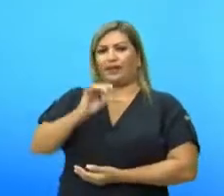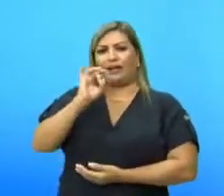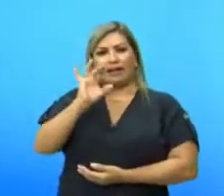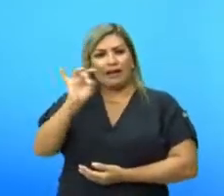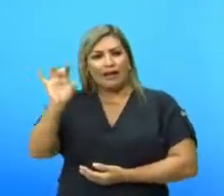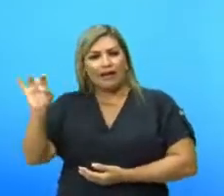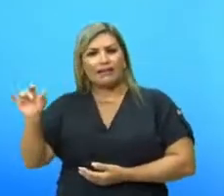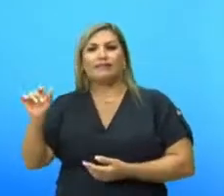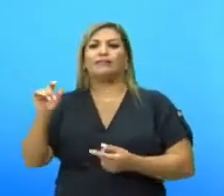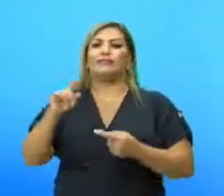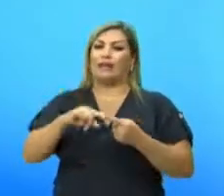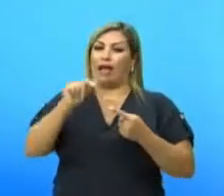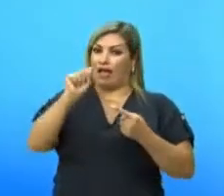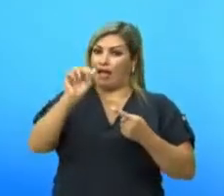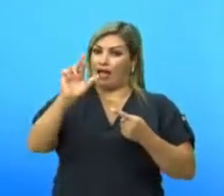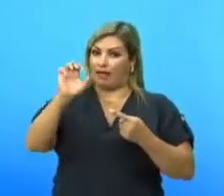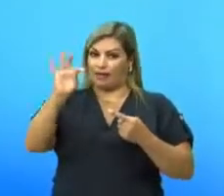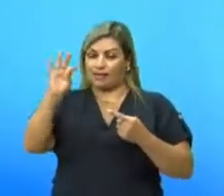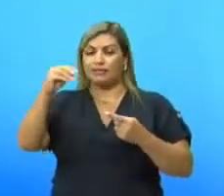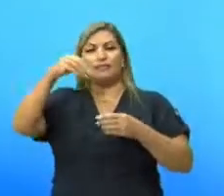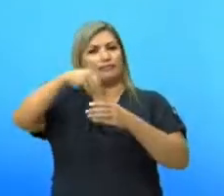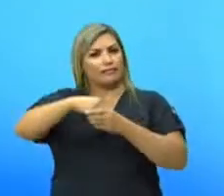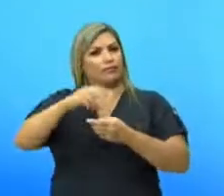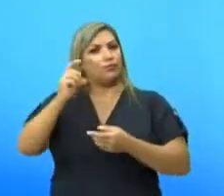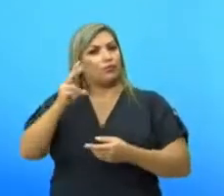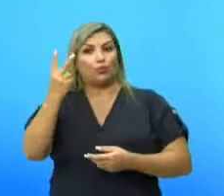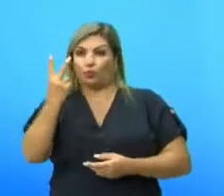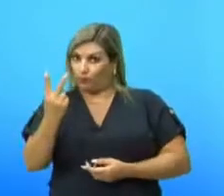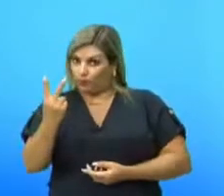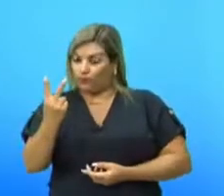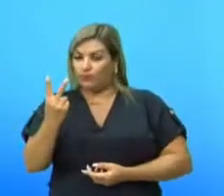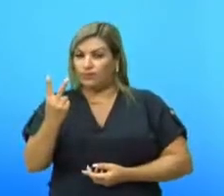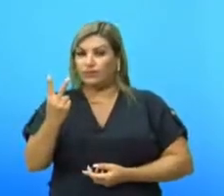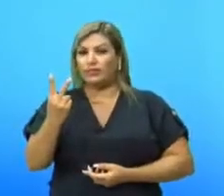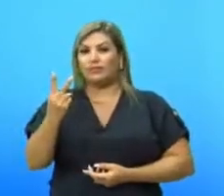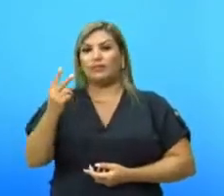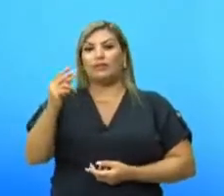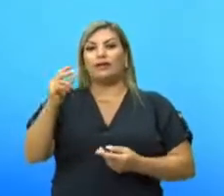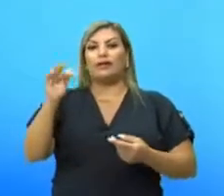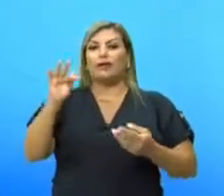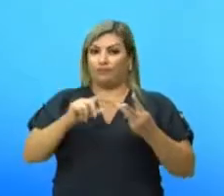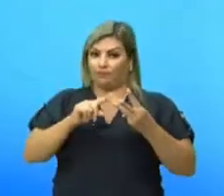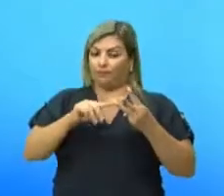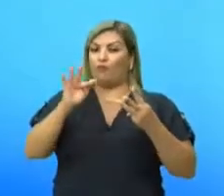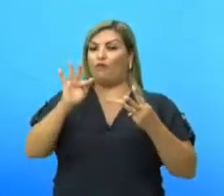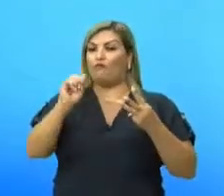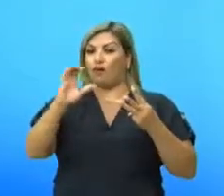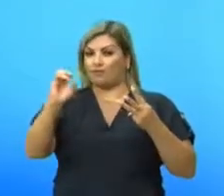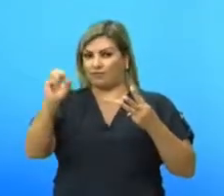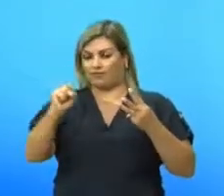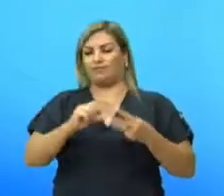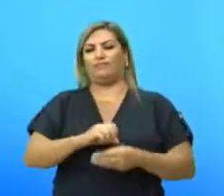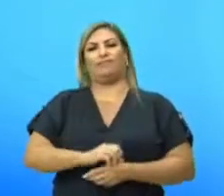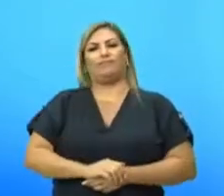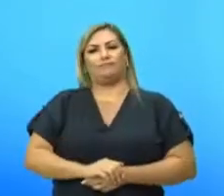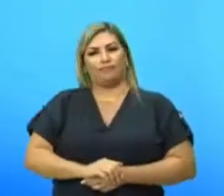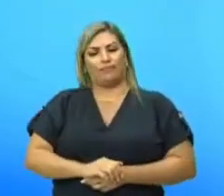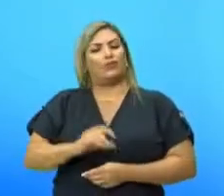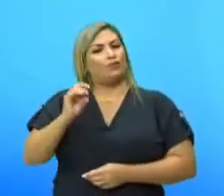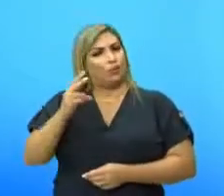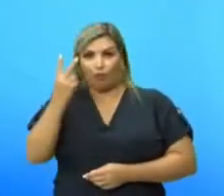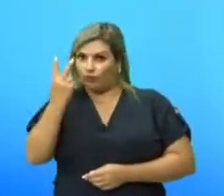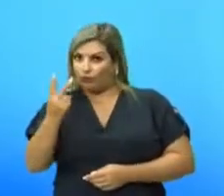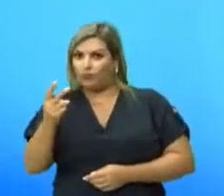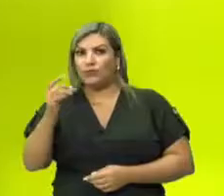cada aresta está contida somente em duas faces. Cada aresta está